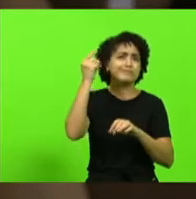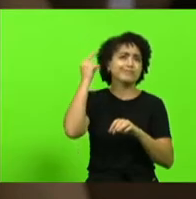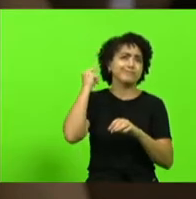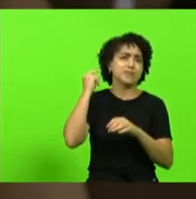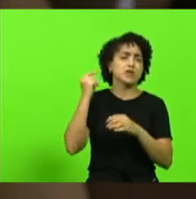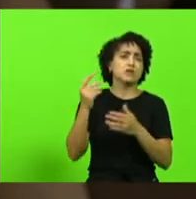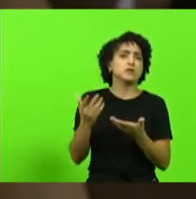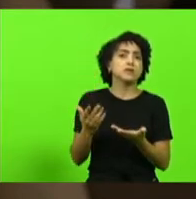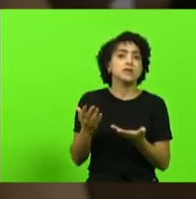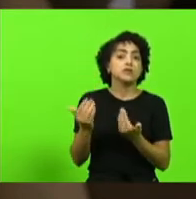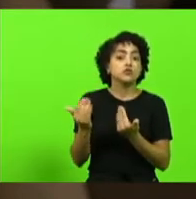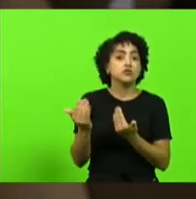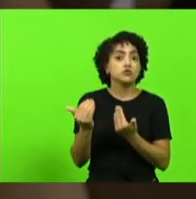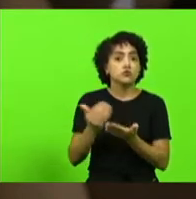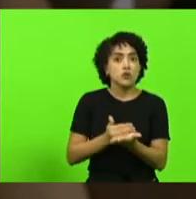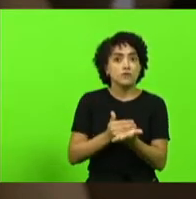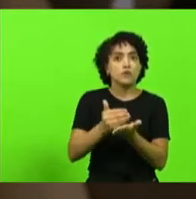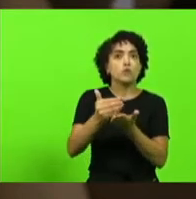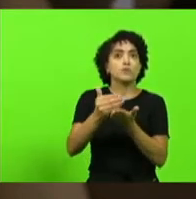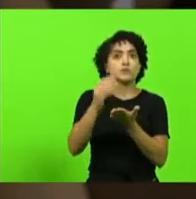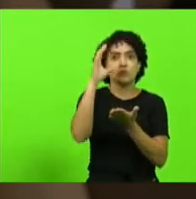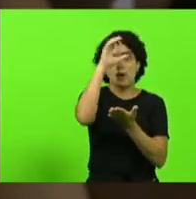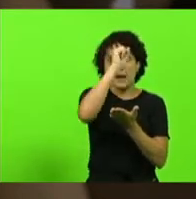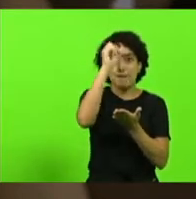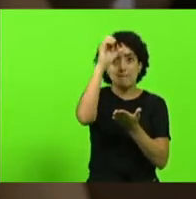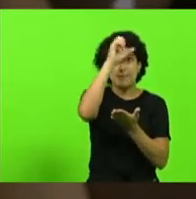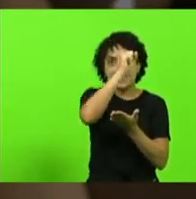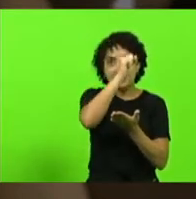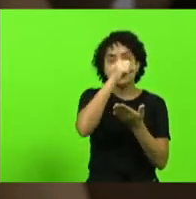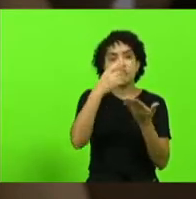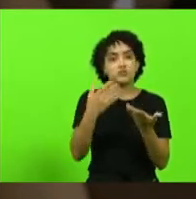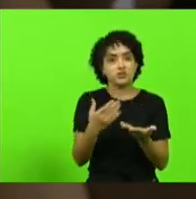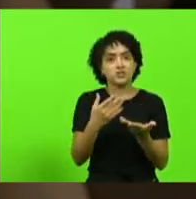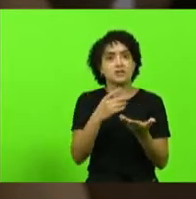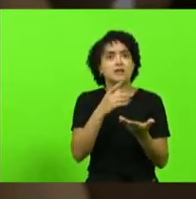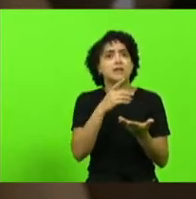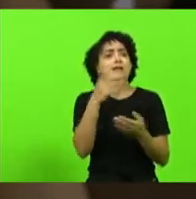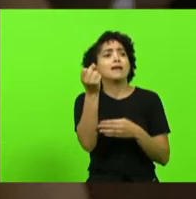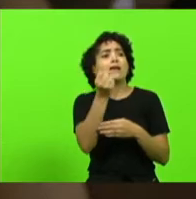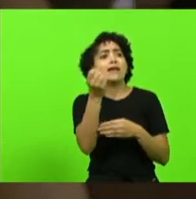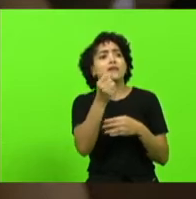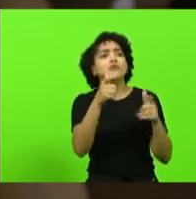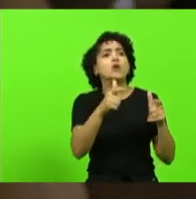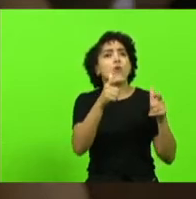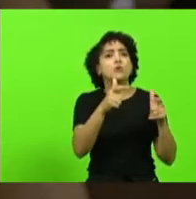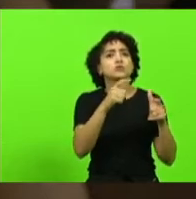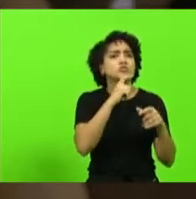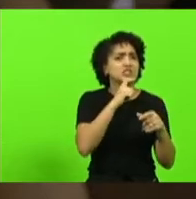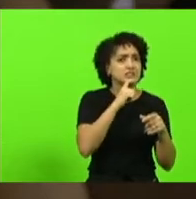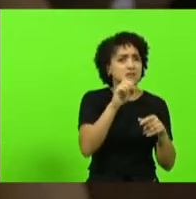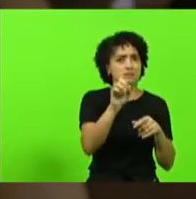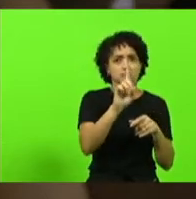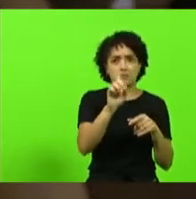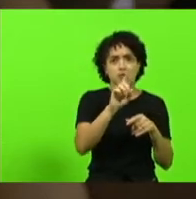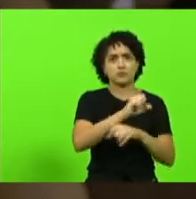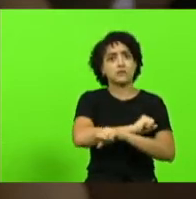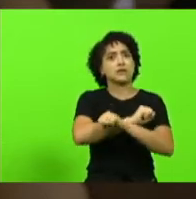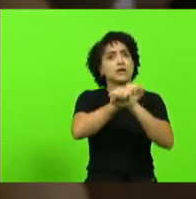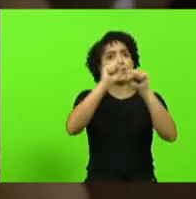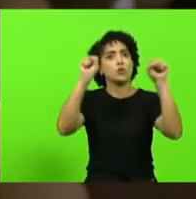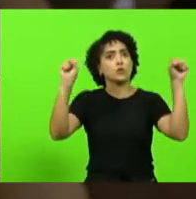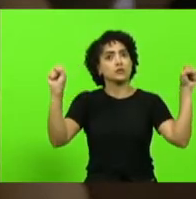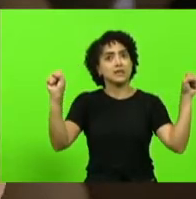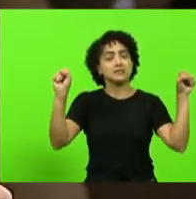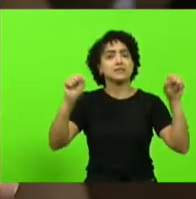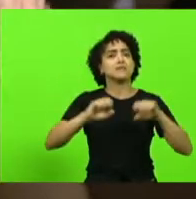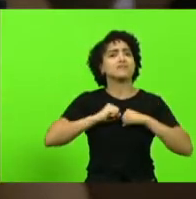e desde muito jovem eu aprendi que o leite não dá na geladeira que não é fácil empreender tem que acordar muito cedo